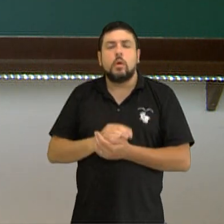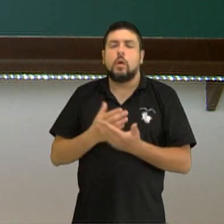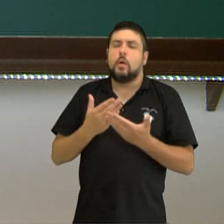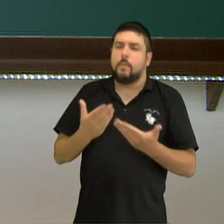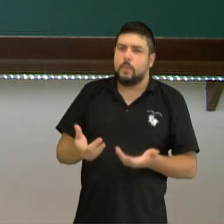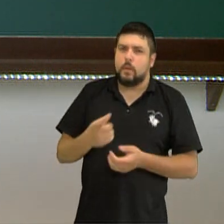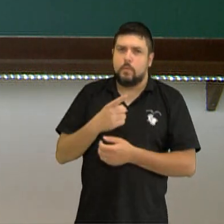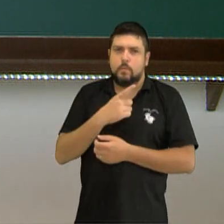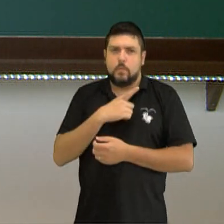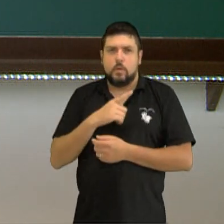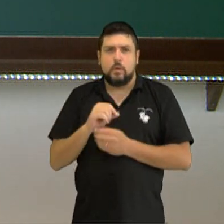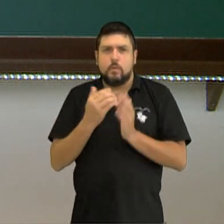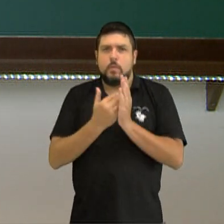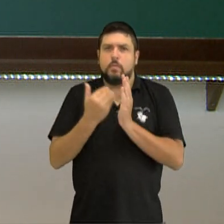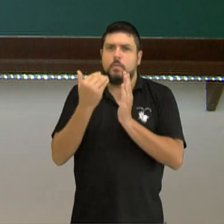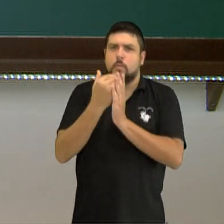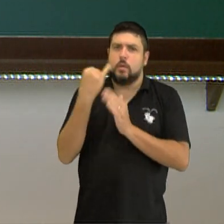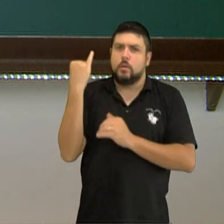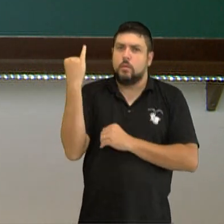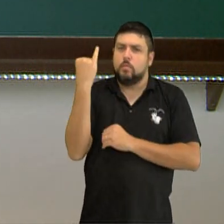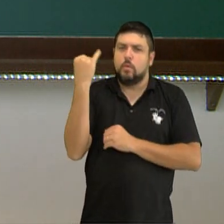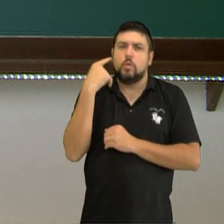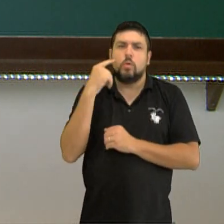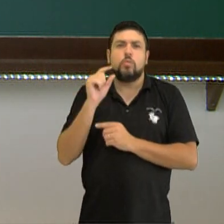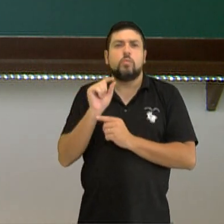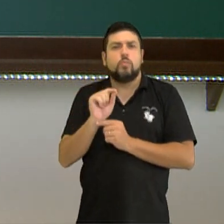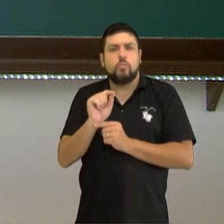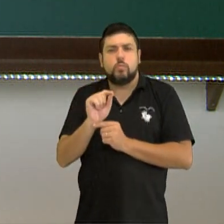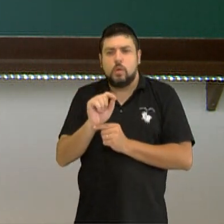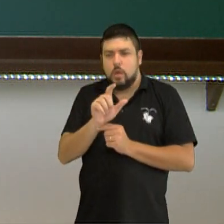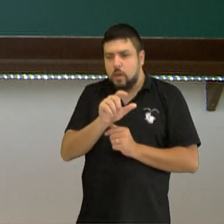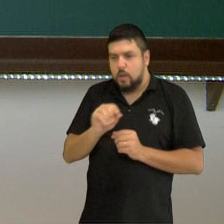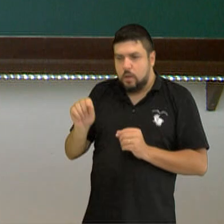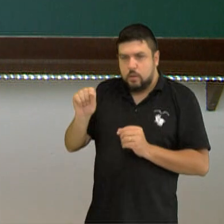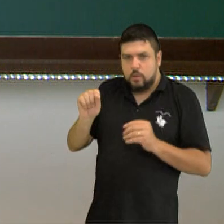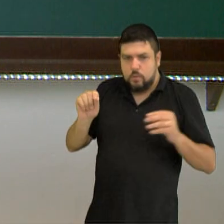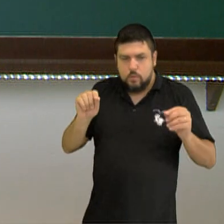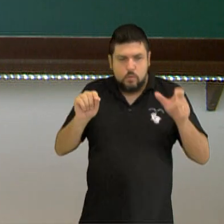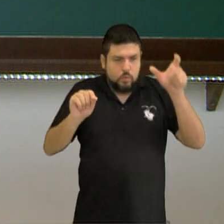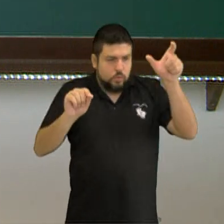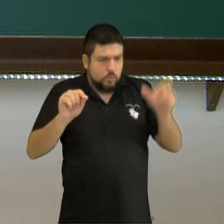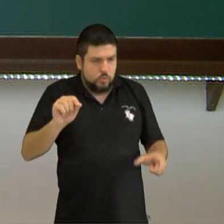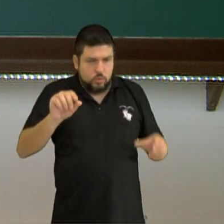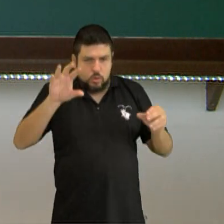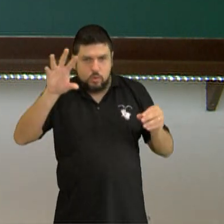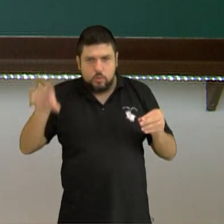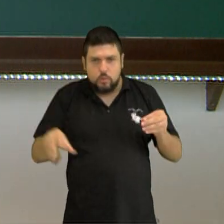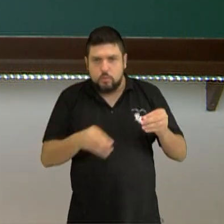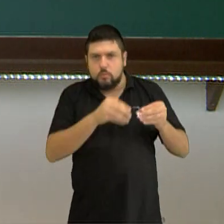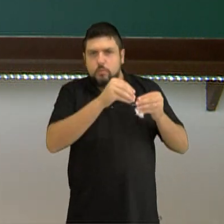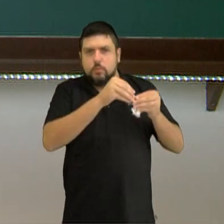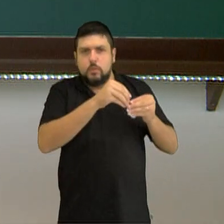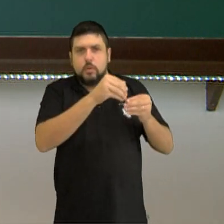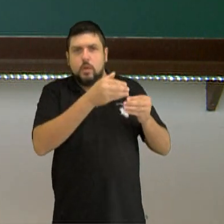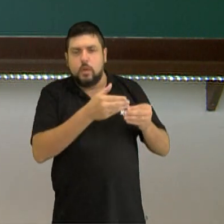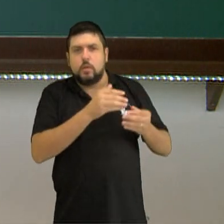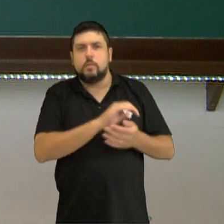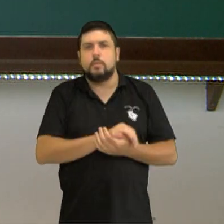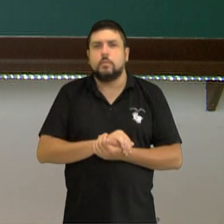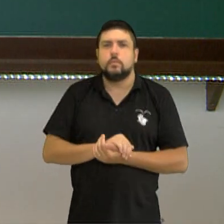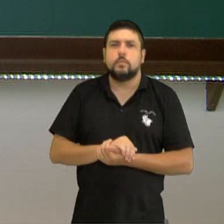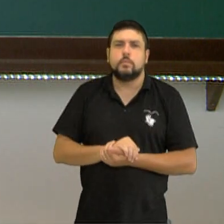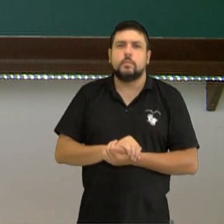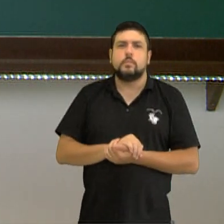a parte mais importante, ou o núcleo, sendo o predicativo do sujeito, que nesse caso seria em